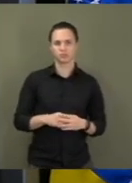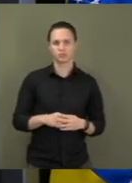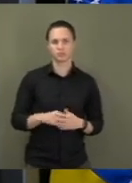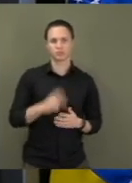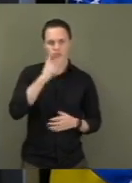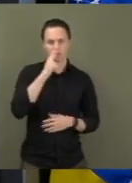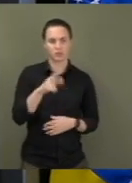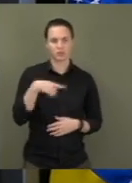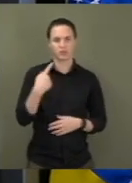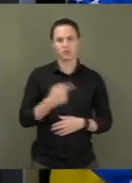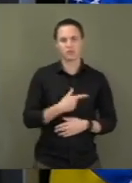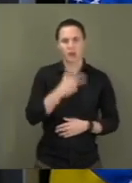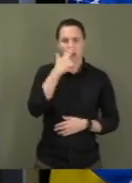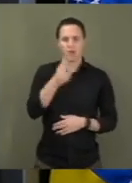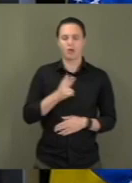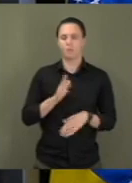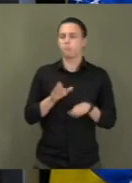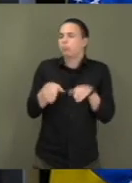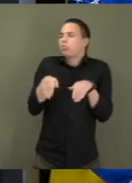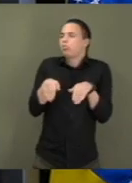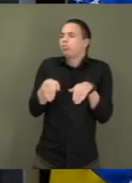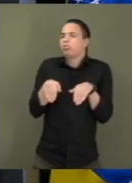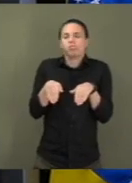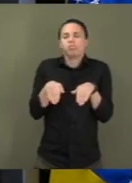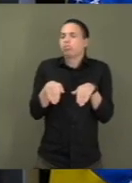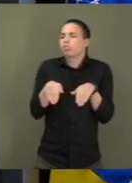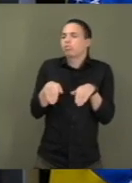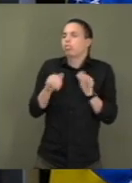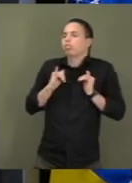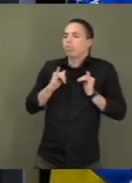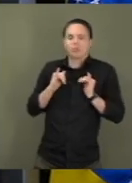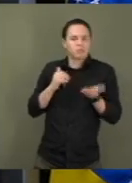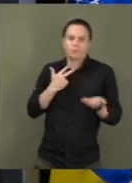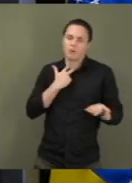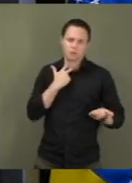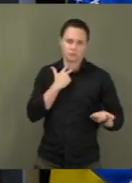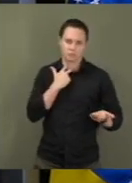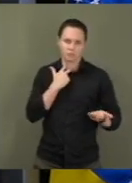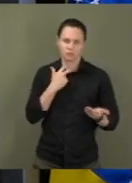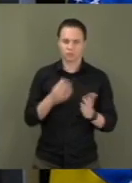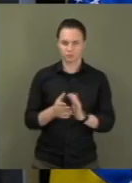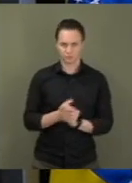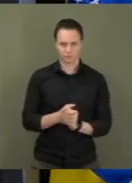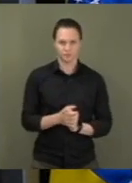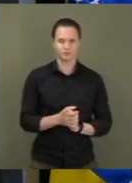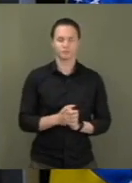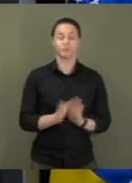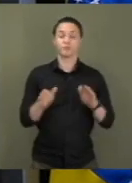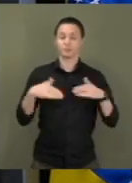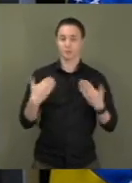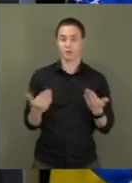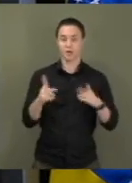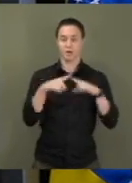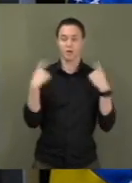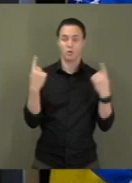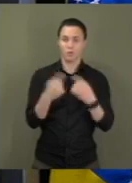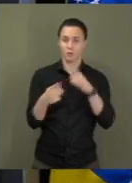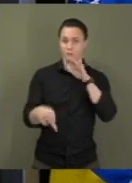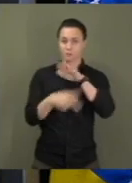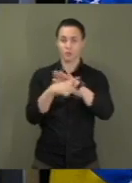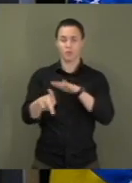e mudo em relação a isso. Audiências de custódia realizadas sem o devido